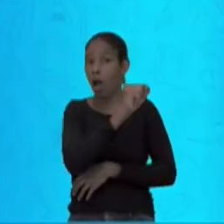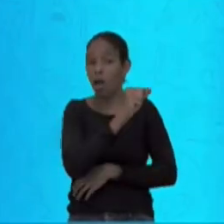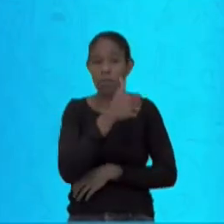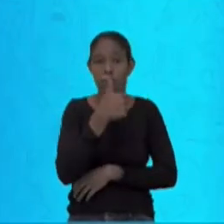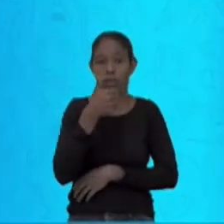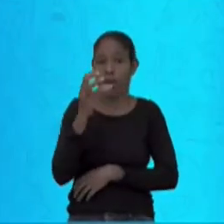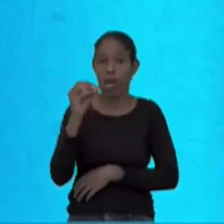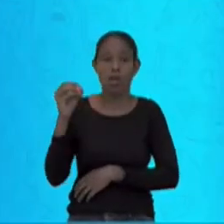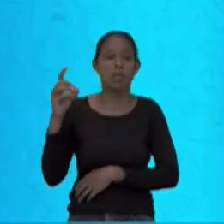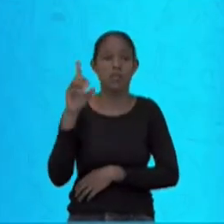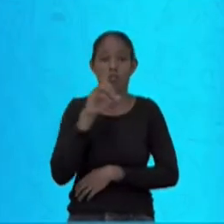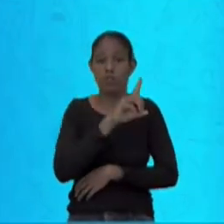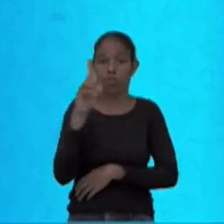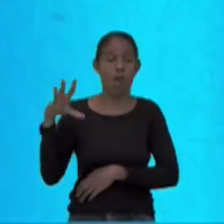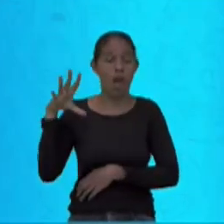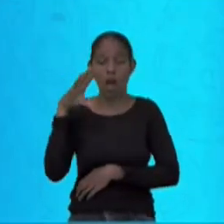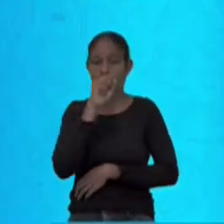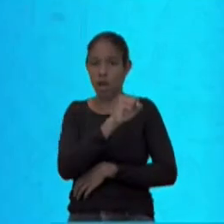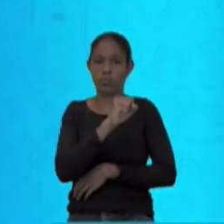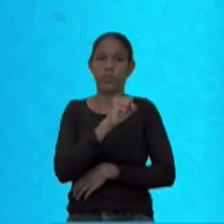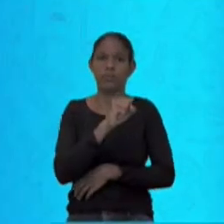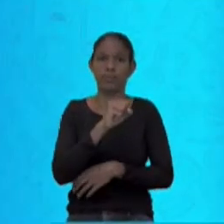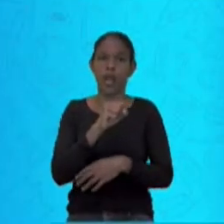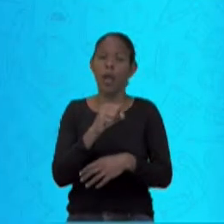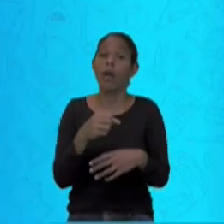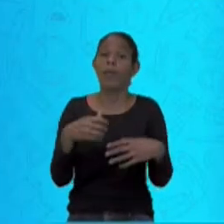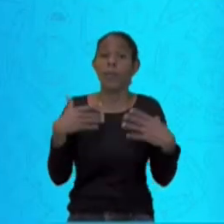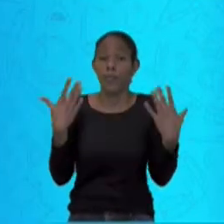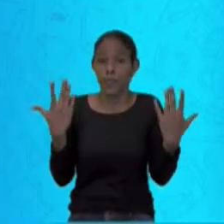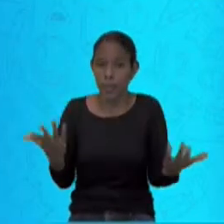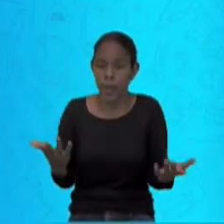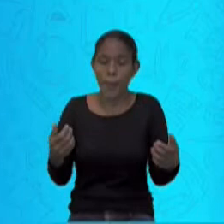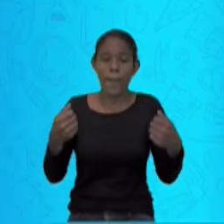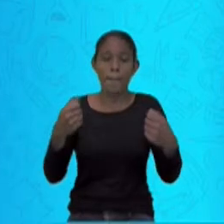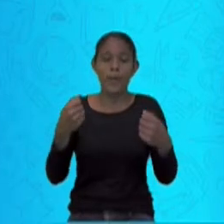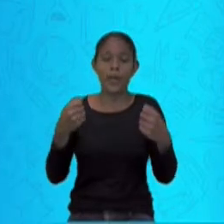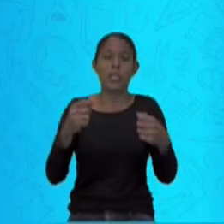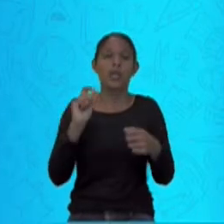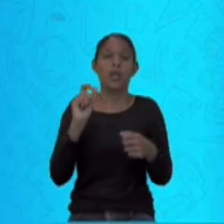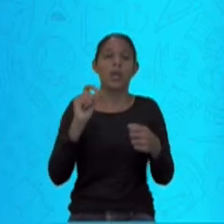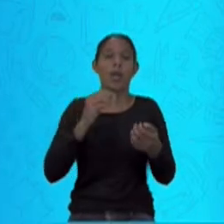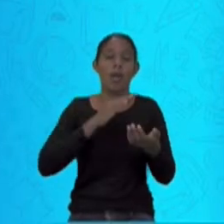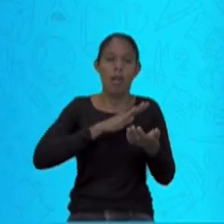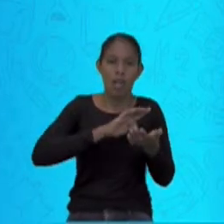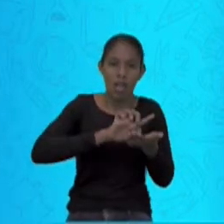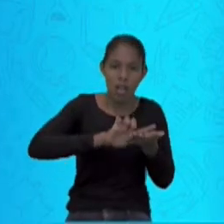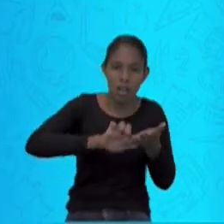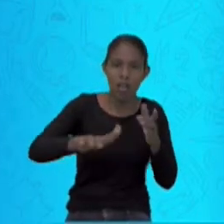Portanto, combate aos ovos e às larvas deve ser semanal.